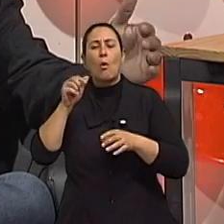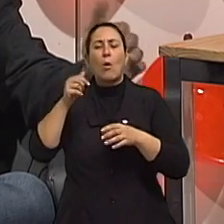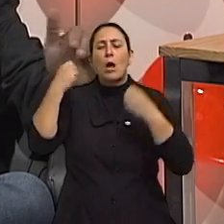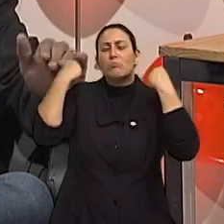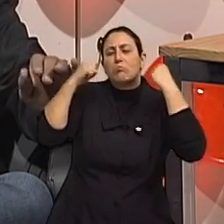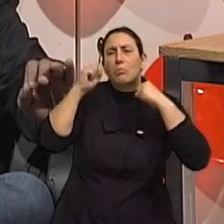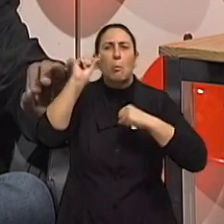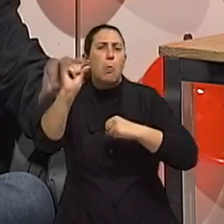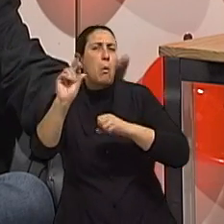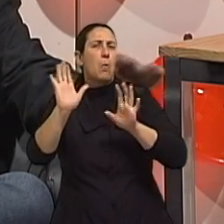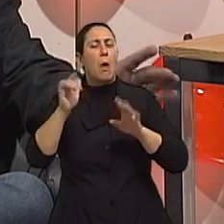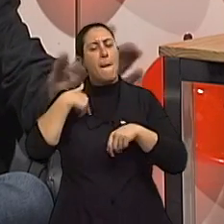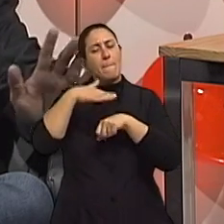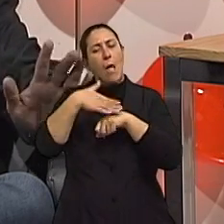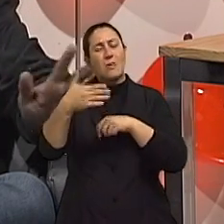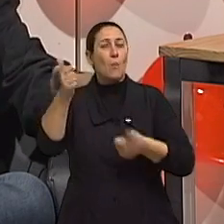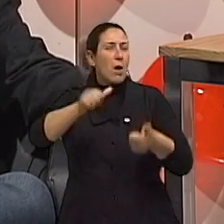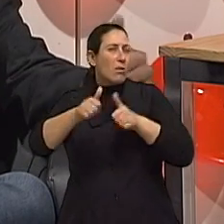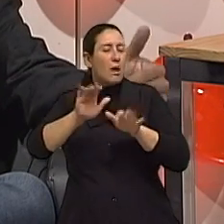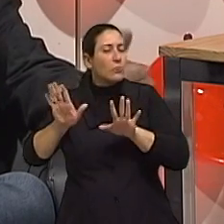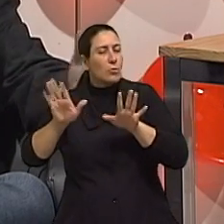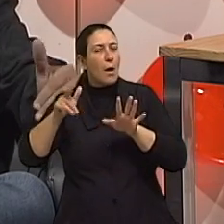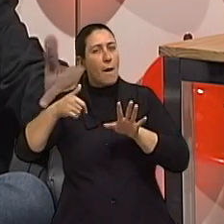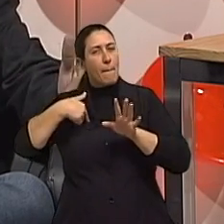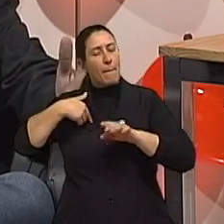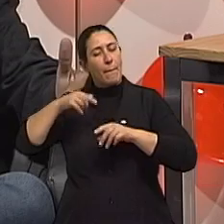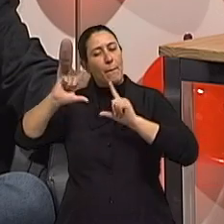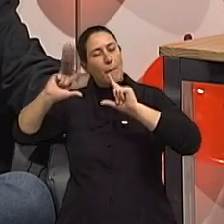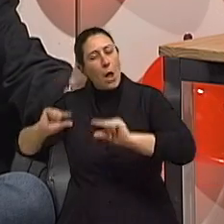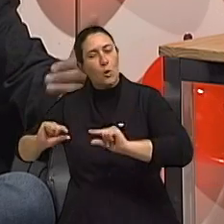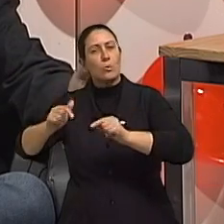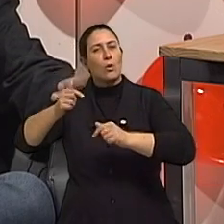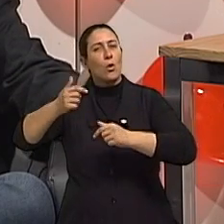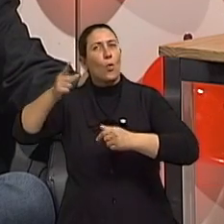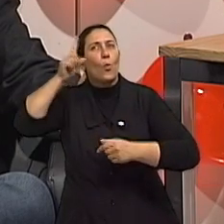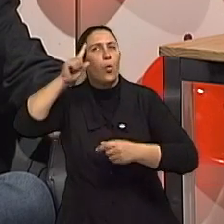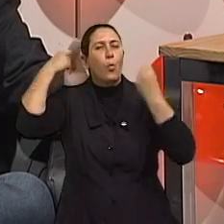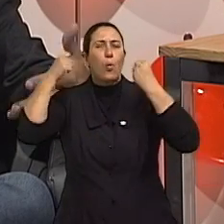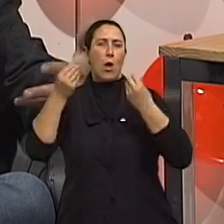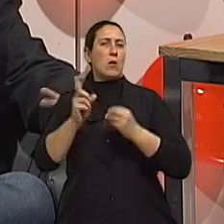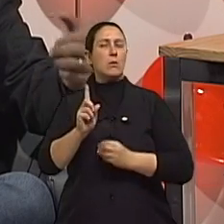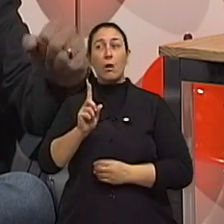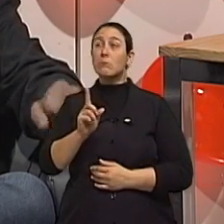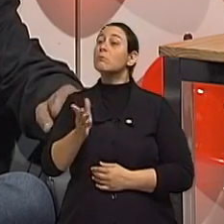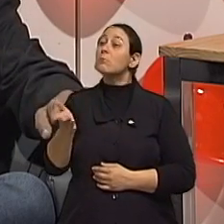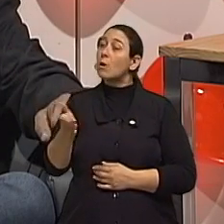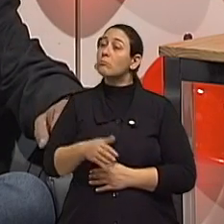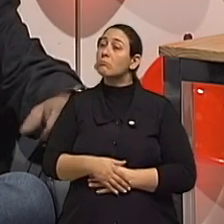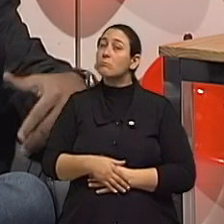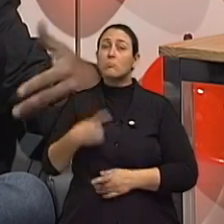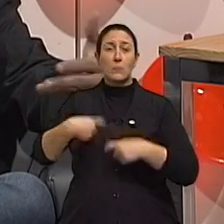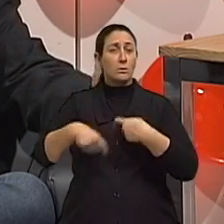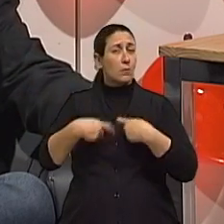mais técnica, mais na qualidade, menos na quantidade. E aí eu começo a falar com eles, e no sexo,